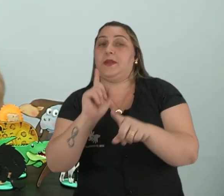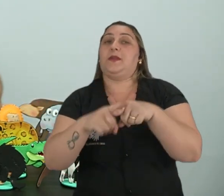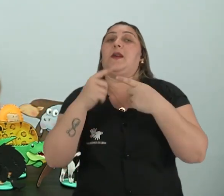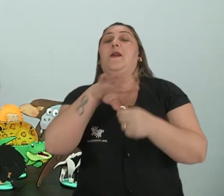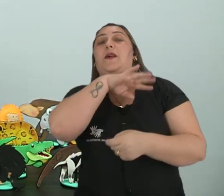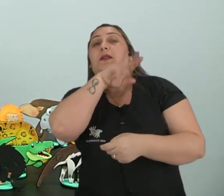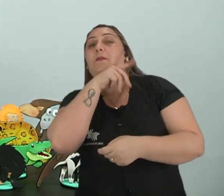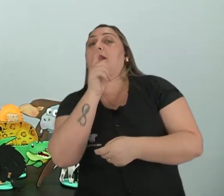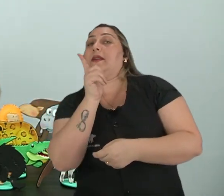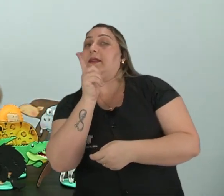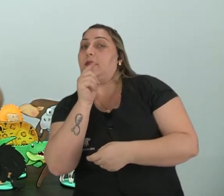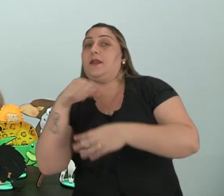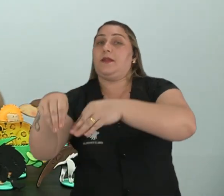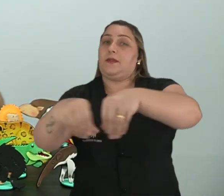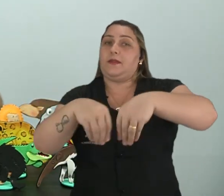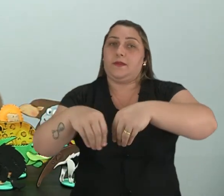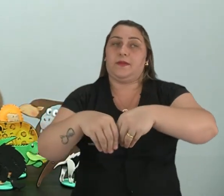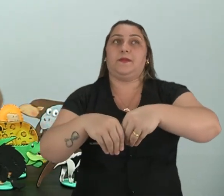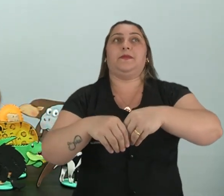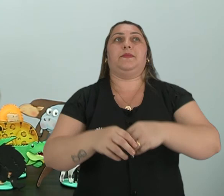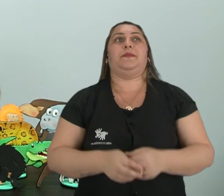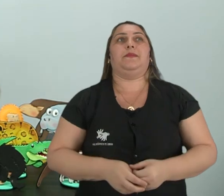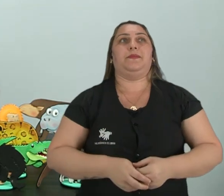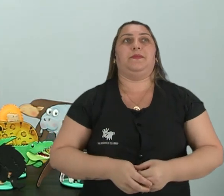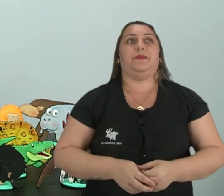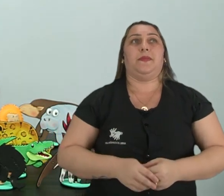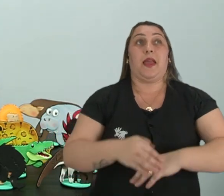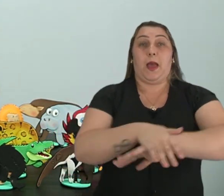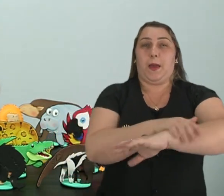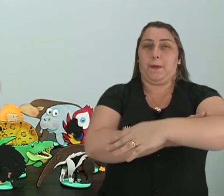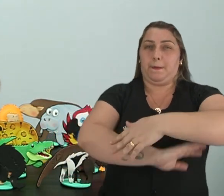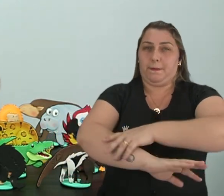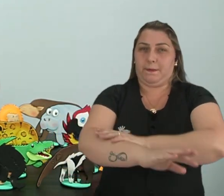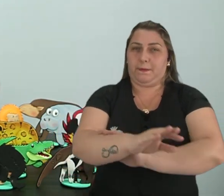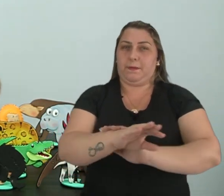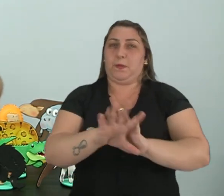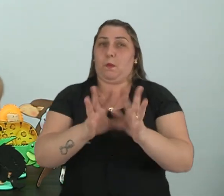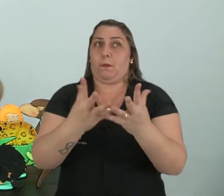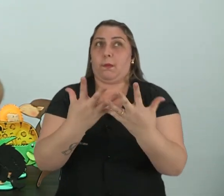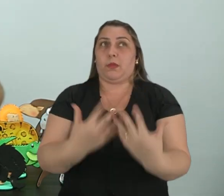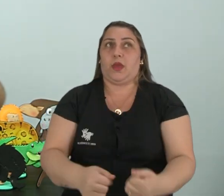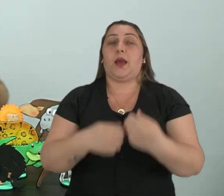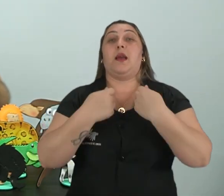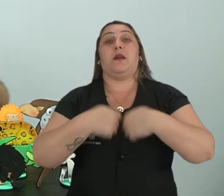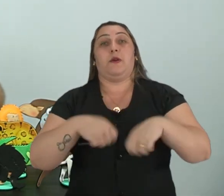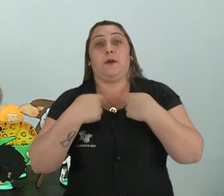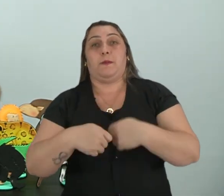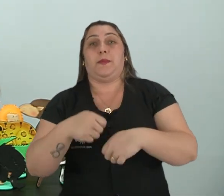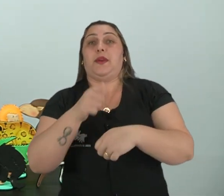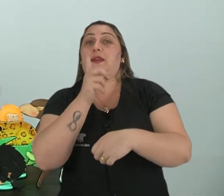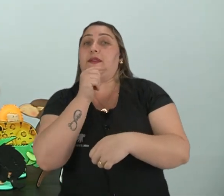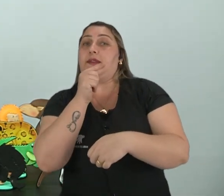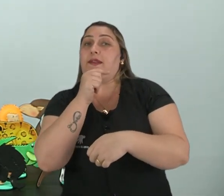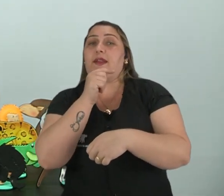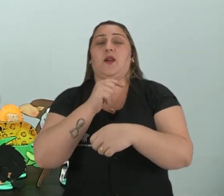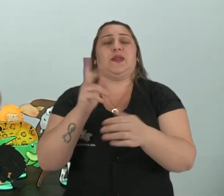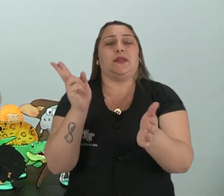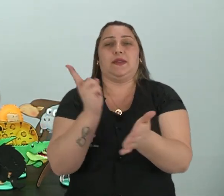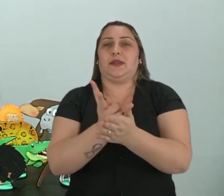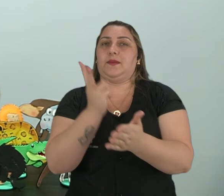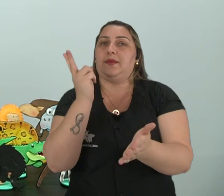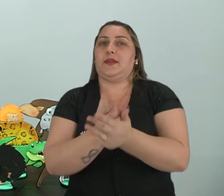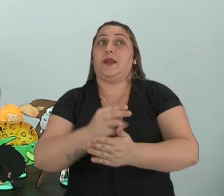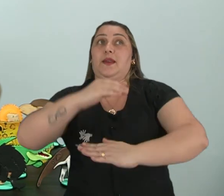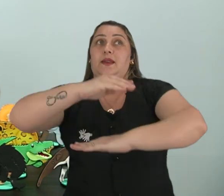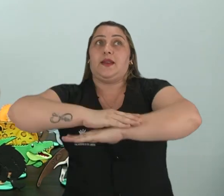ele é animal tanto terrestre como aquático. Até porque a pele dele é úmida. E ele precisa estar molhando. Ele precisa estar perto de lagoas. E você vai ver